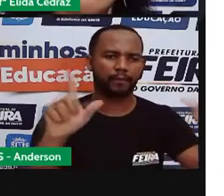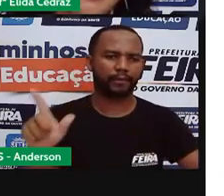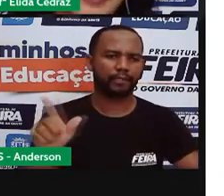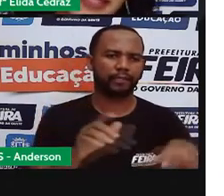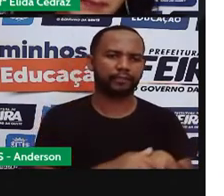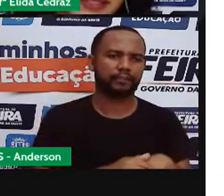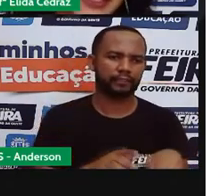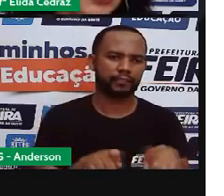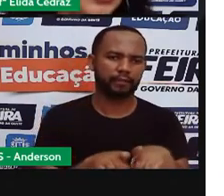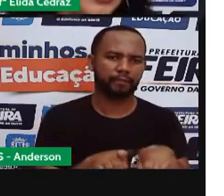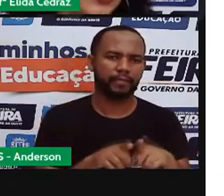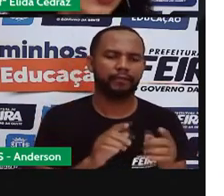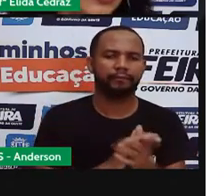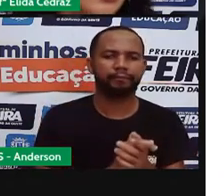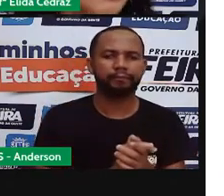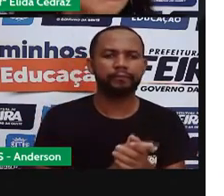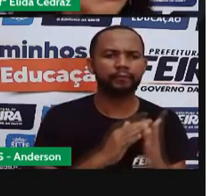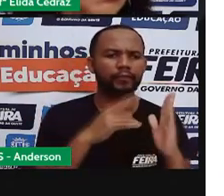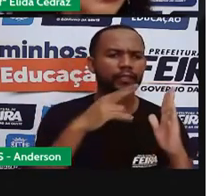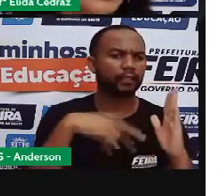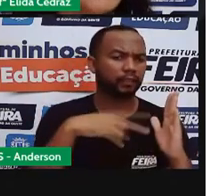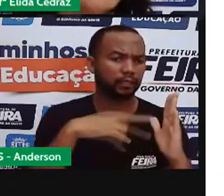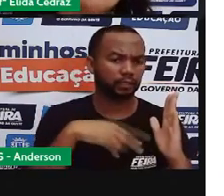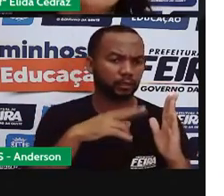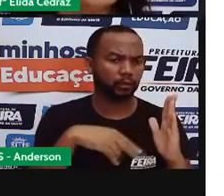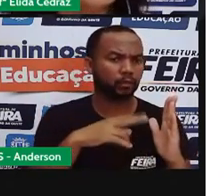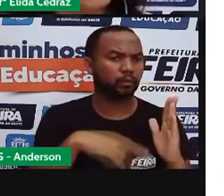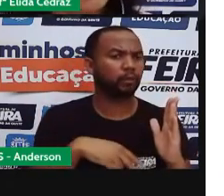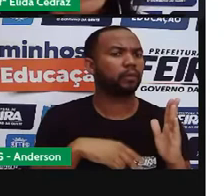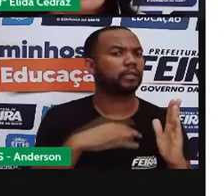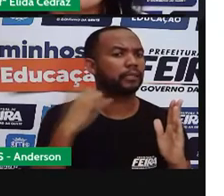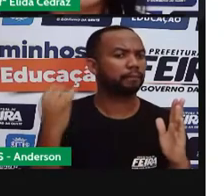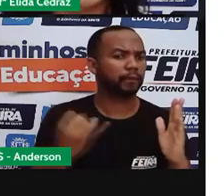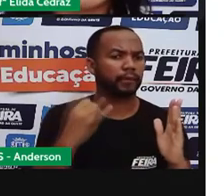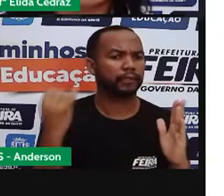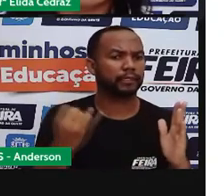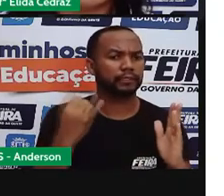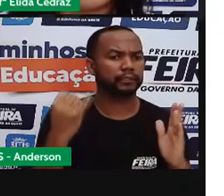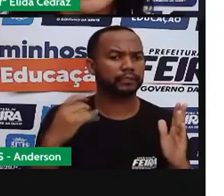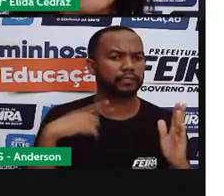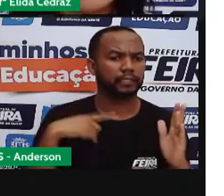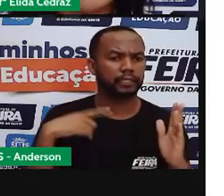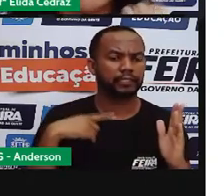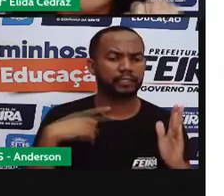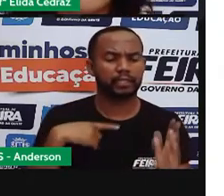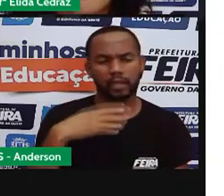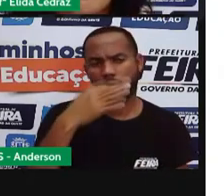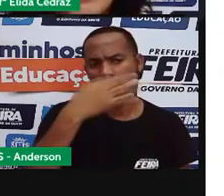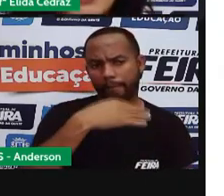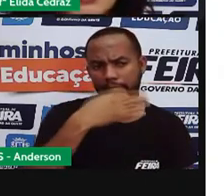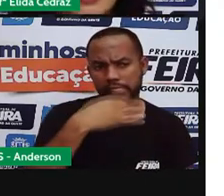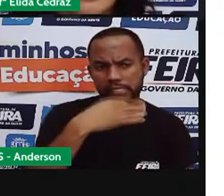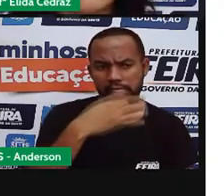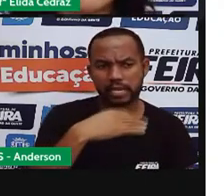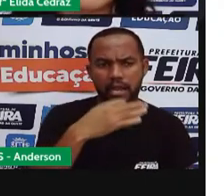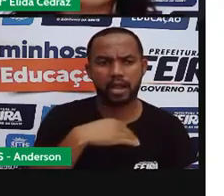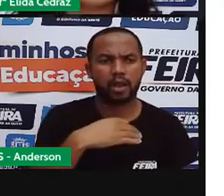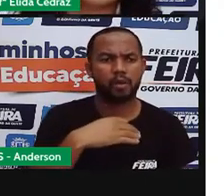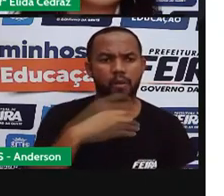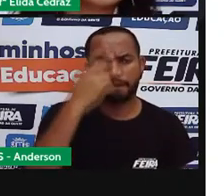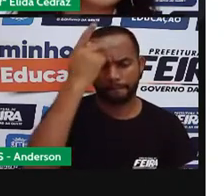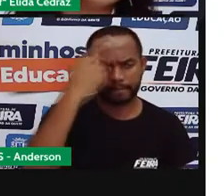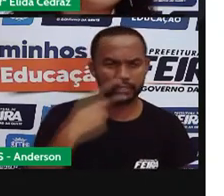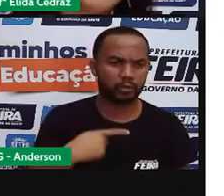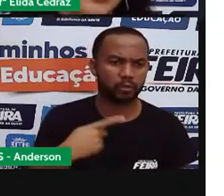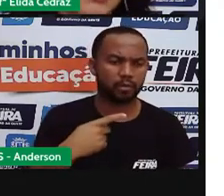E a participação do leitor é muito comum hoje o leitor comentar a